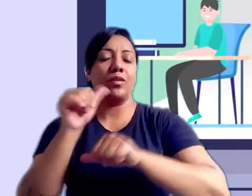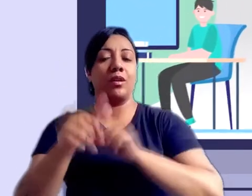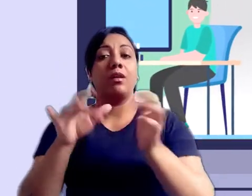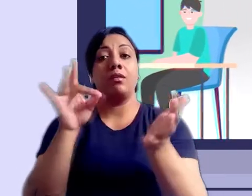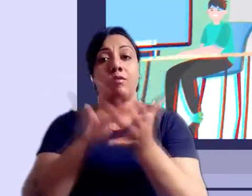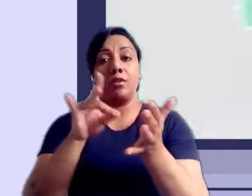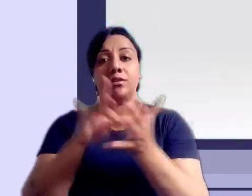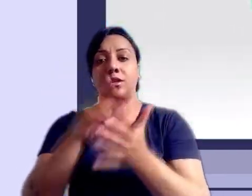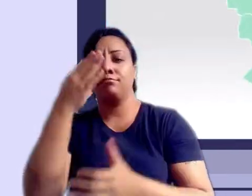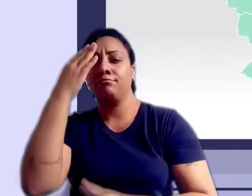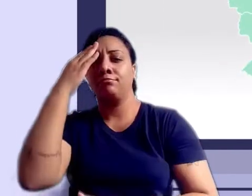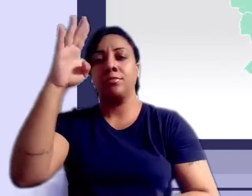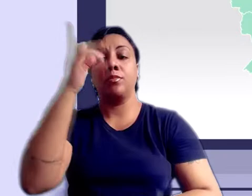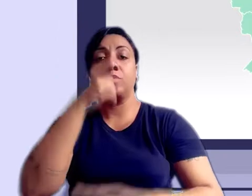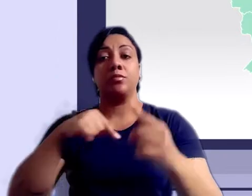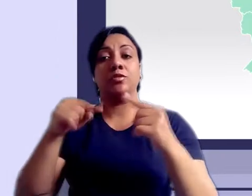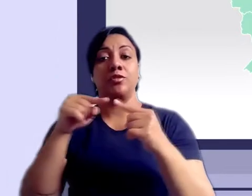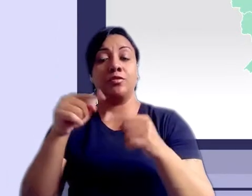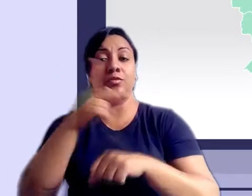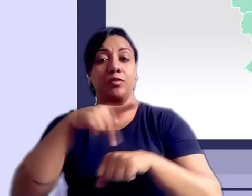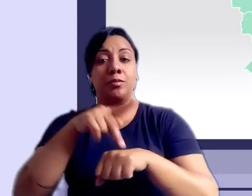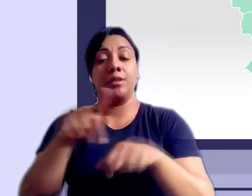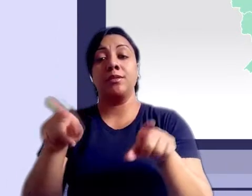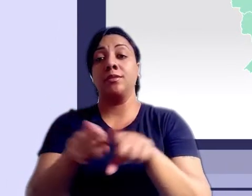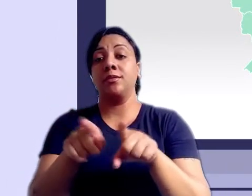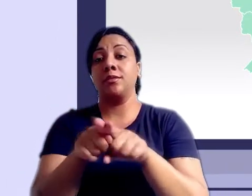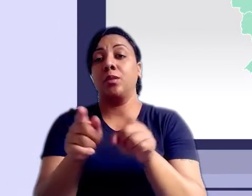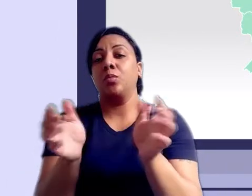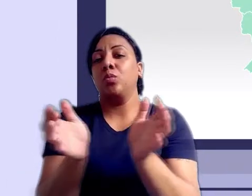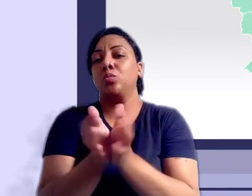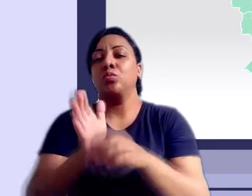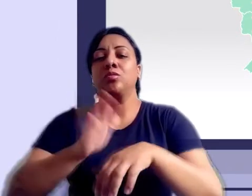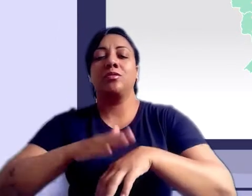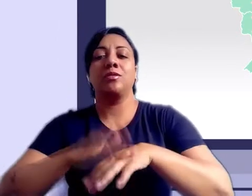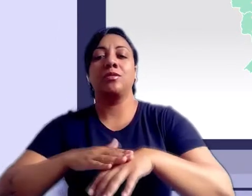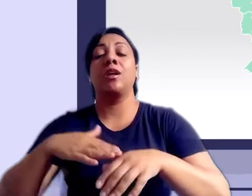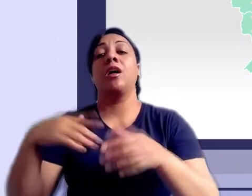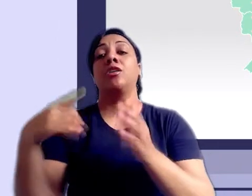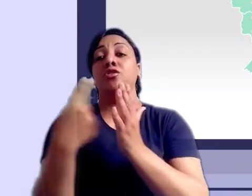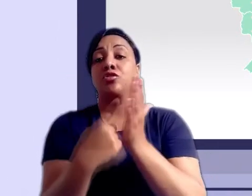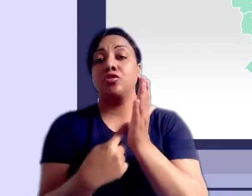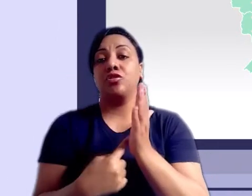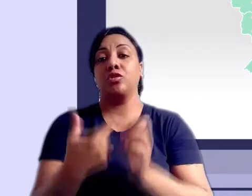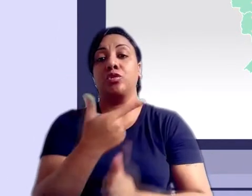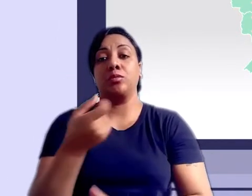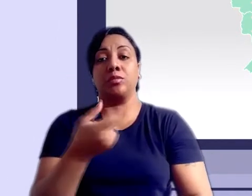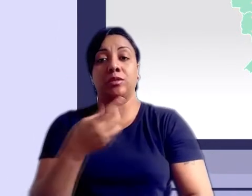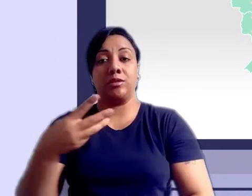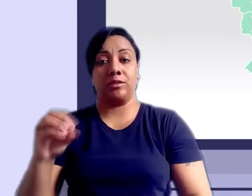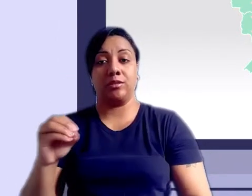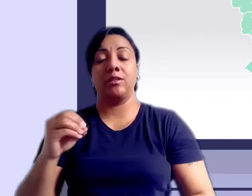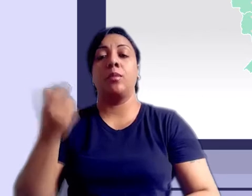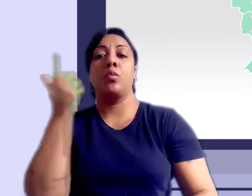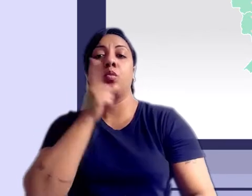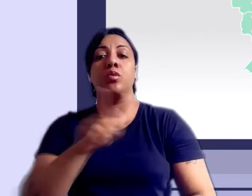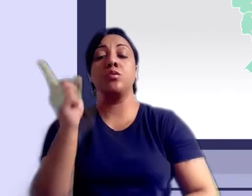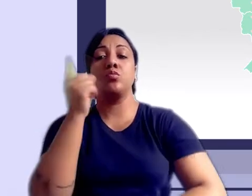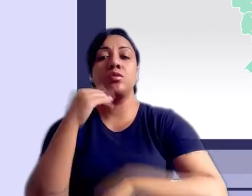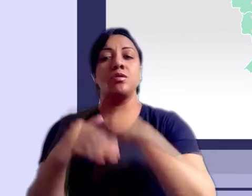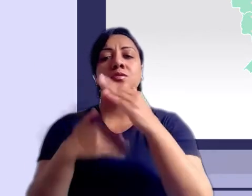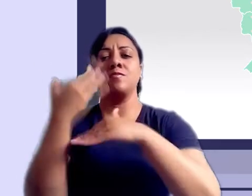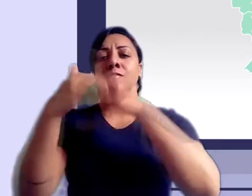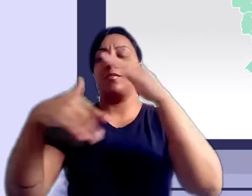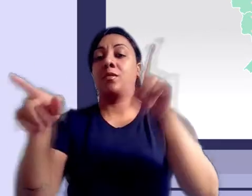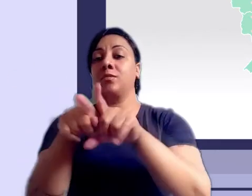sonhos em realidade é o principal desafio do país. Também faz parte do conjunto de ações da Agenda 2030 para alcançar o desenvolvimento